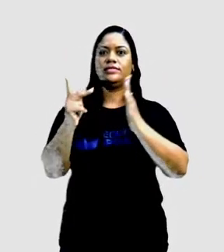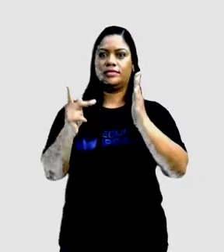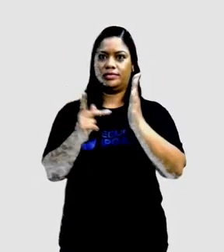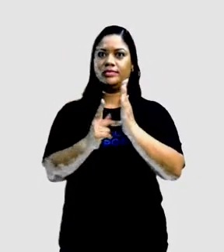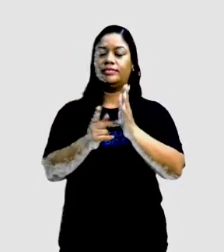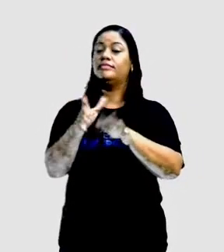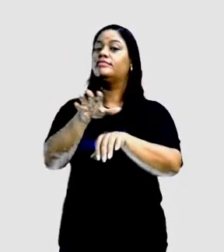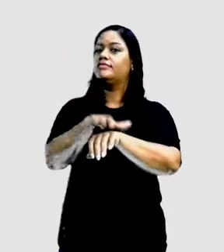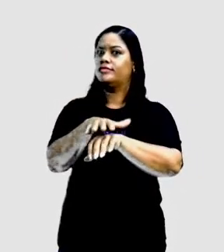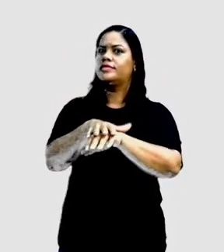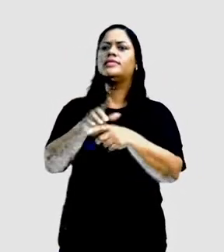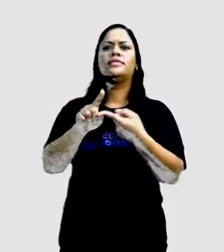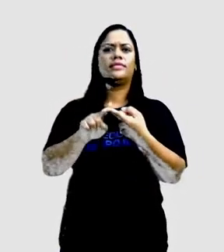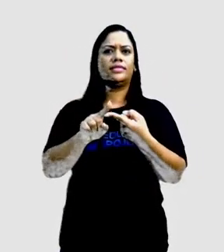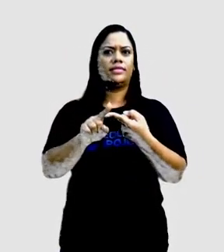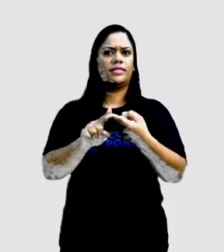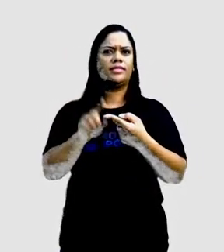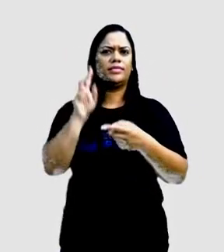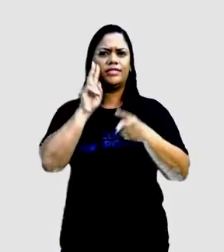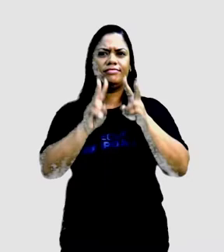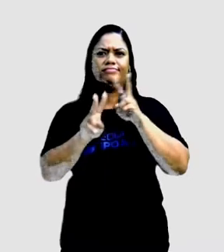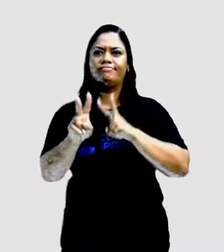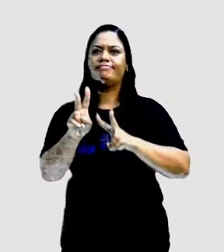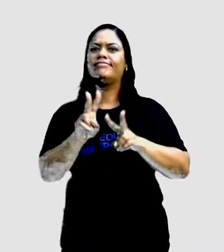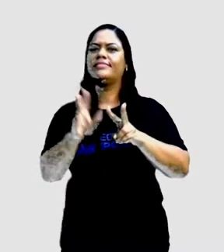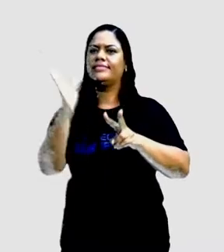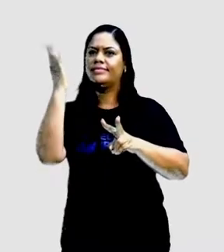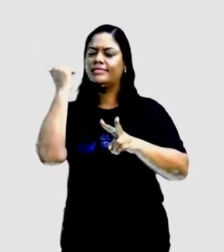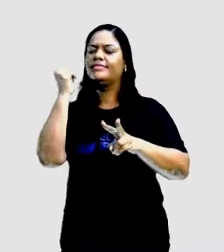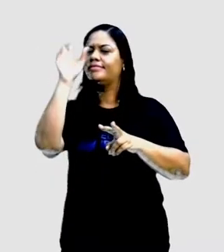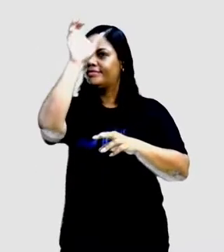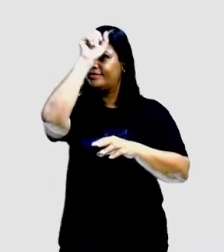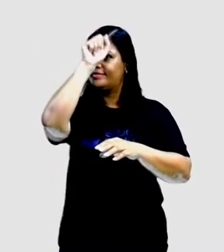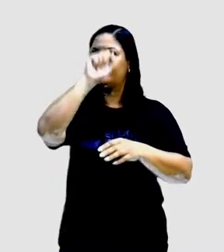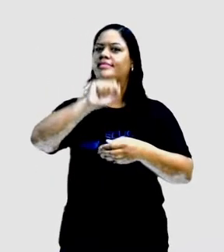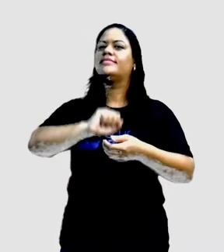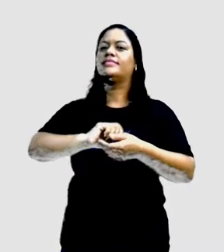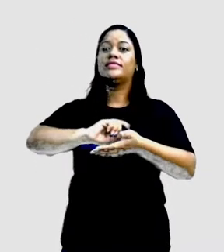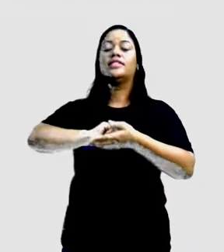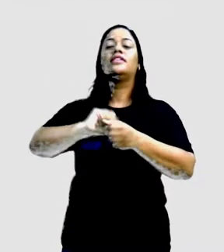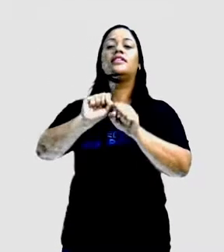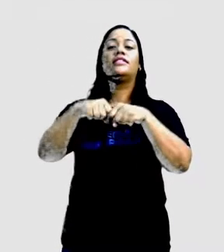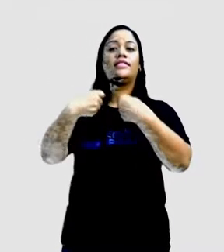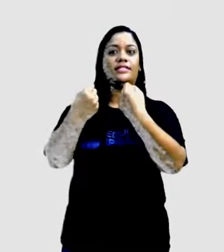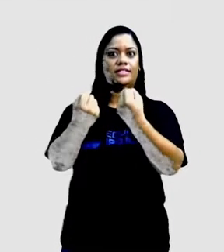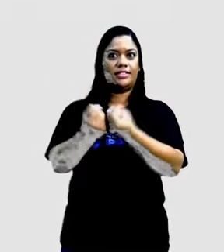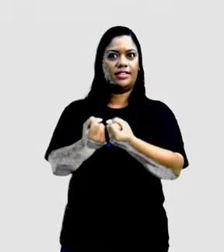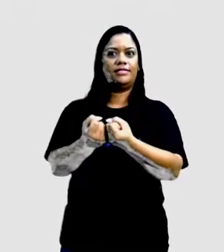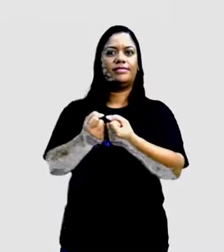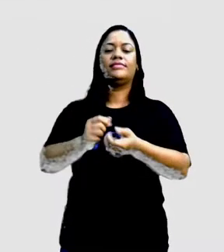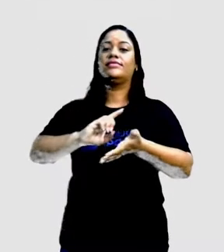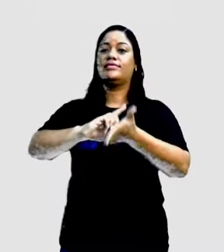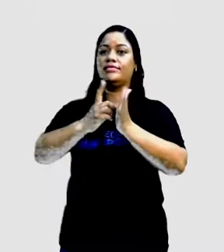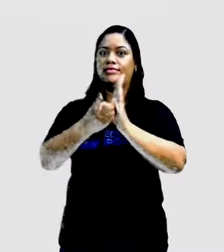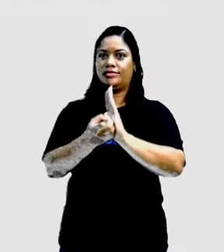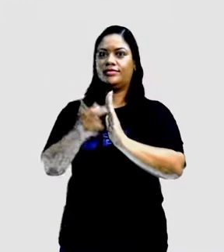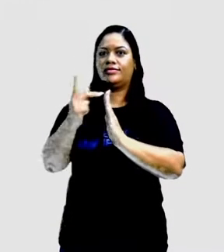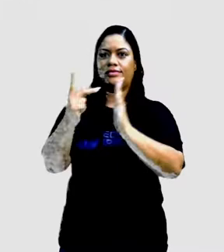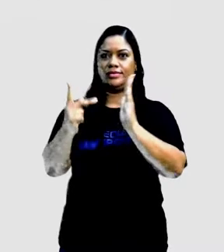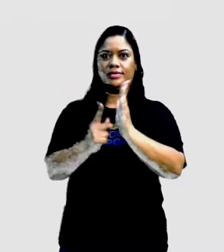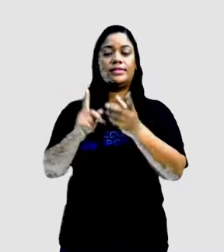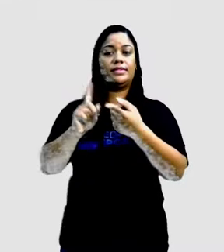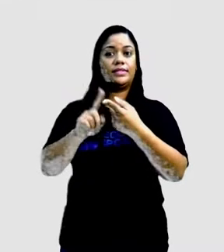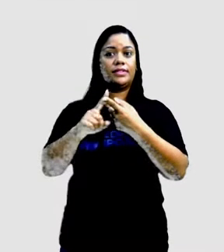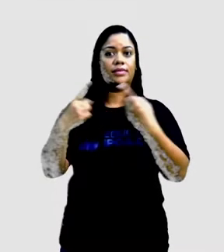funções, como também identificamos a função social do gênero poema, ok? E aí ficou o desafio da